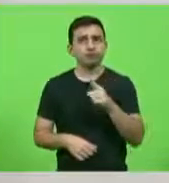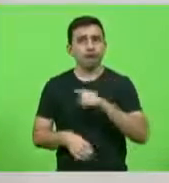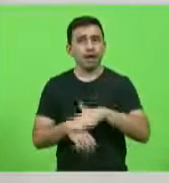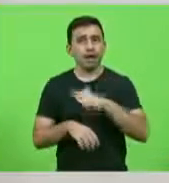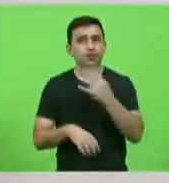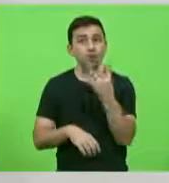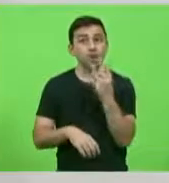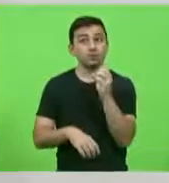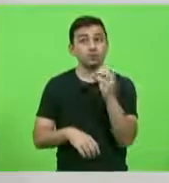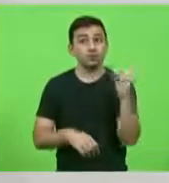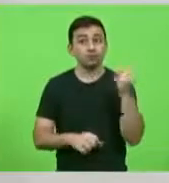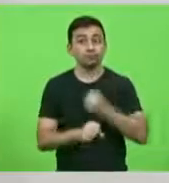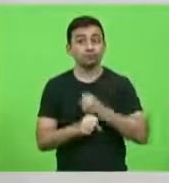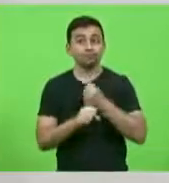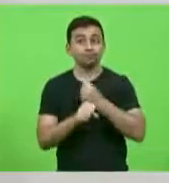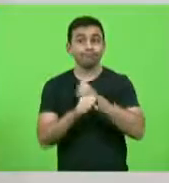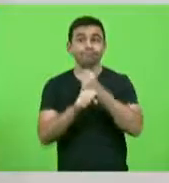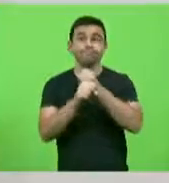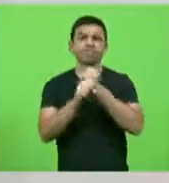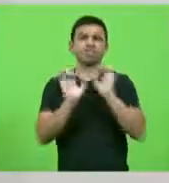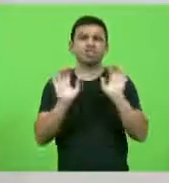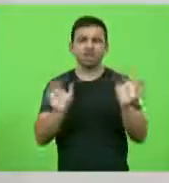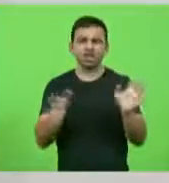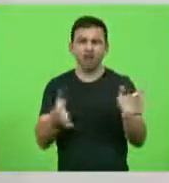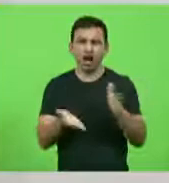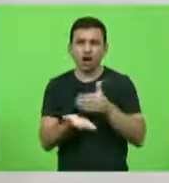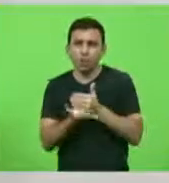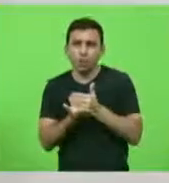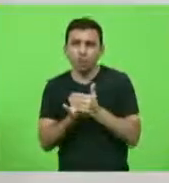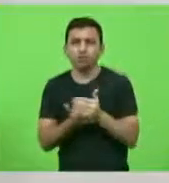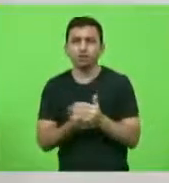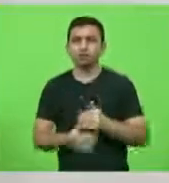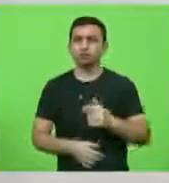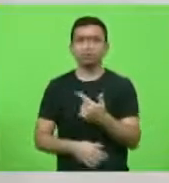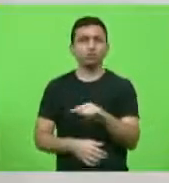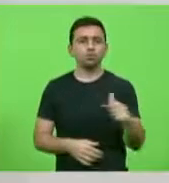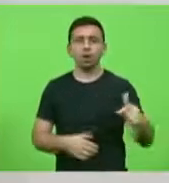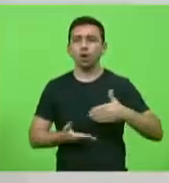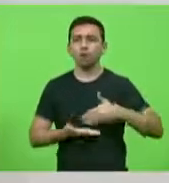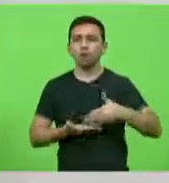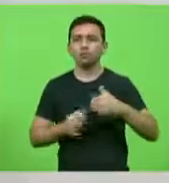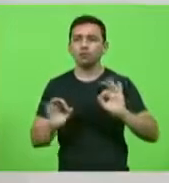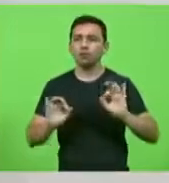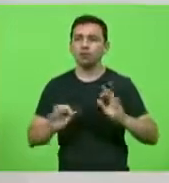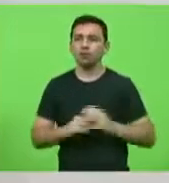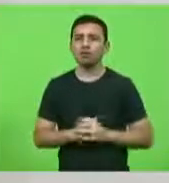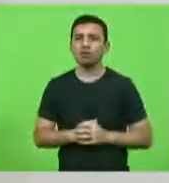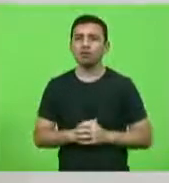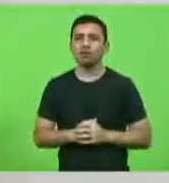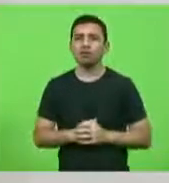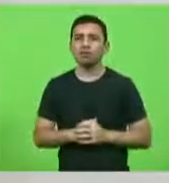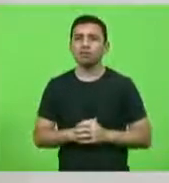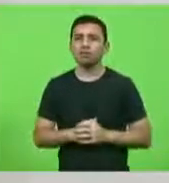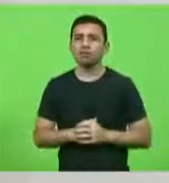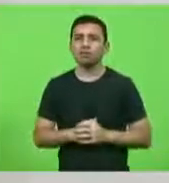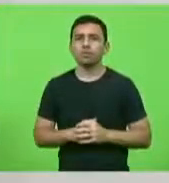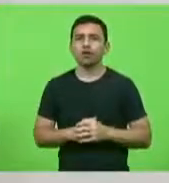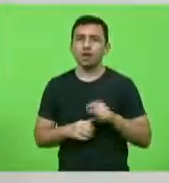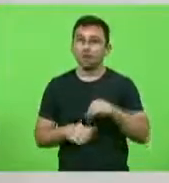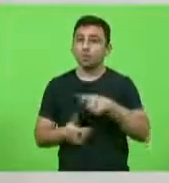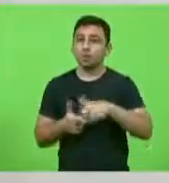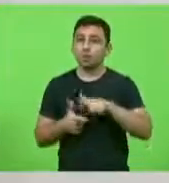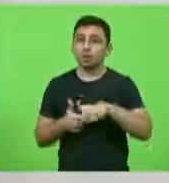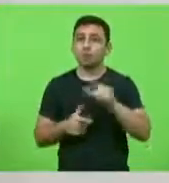iniciadas ou encaminhadas e que não tem andamento. E a origem desse problema tem a ver